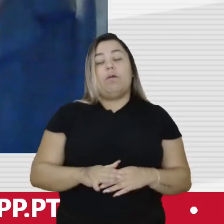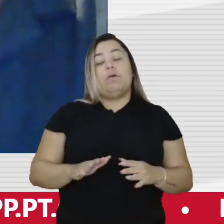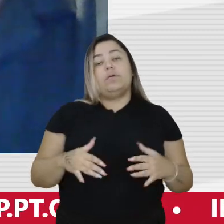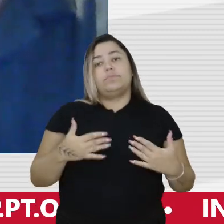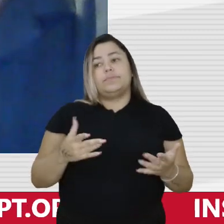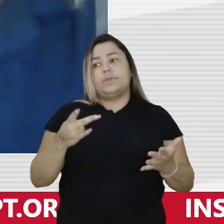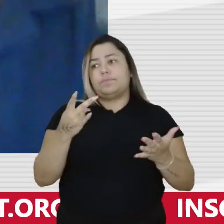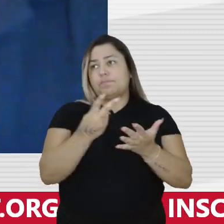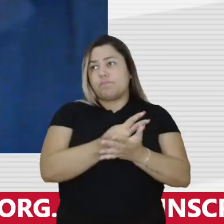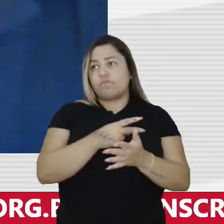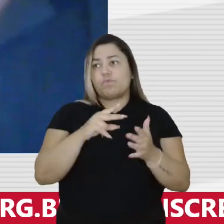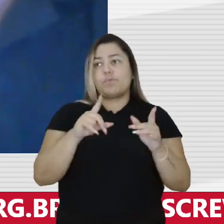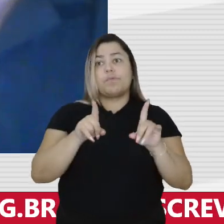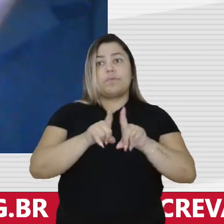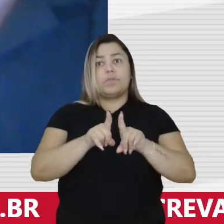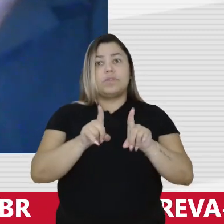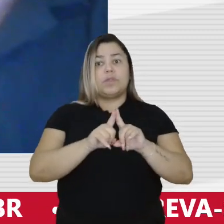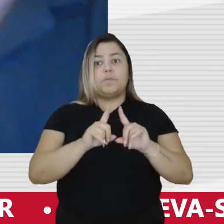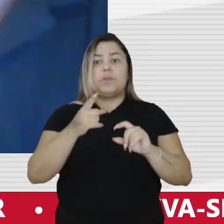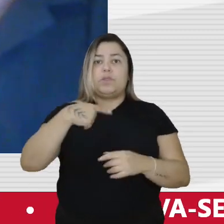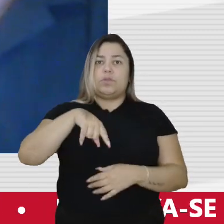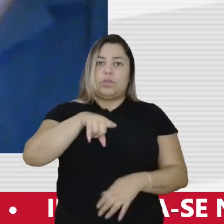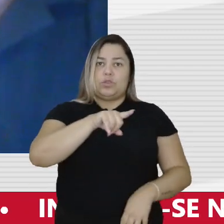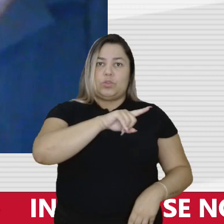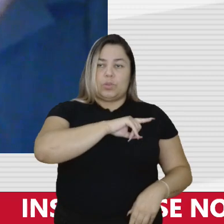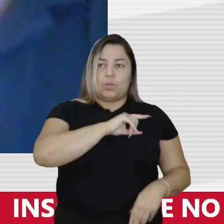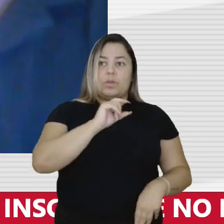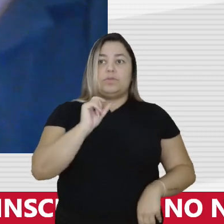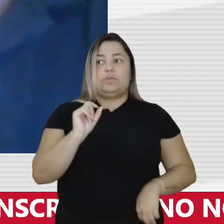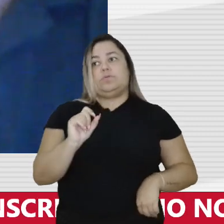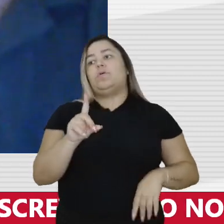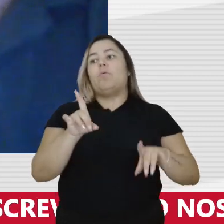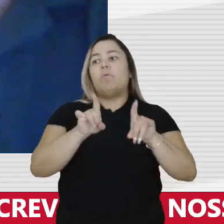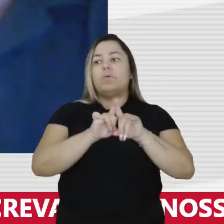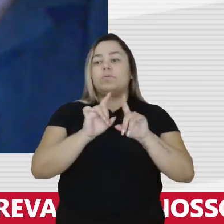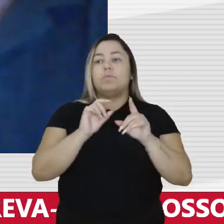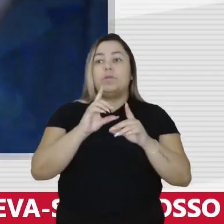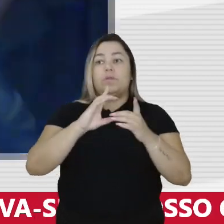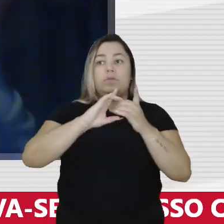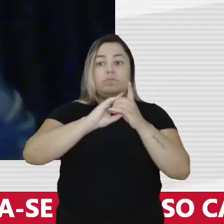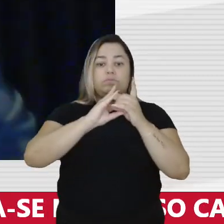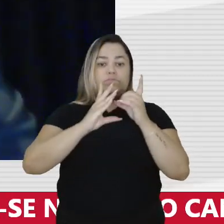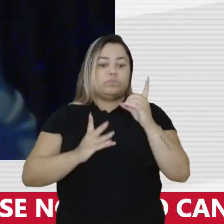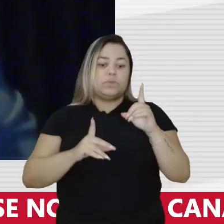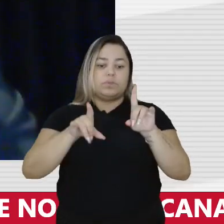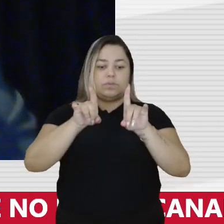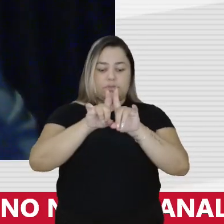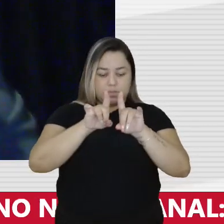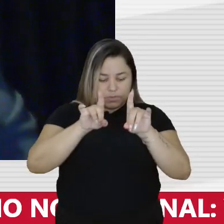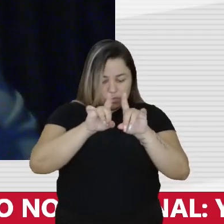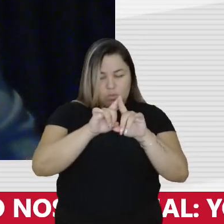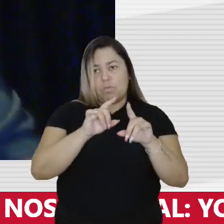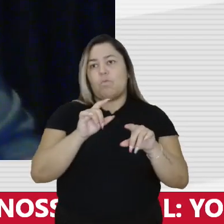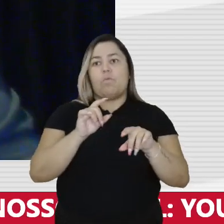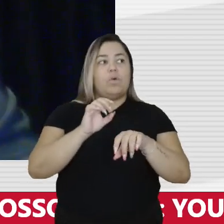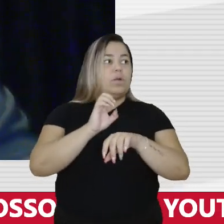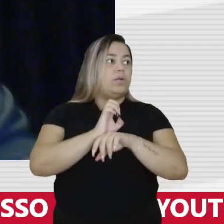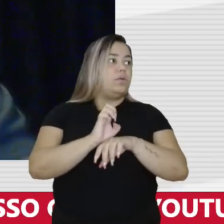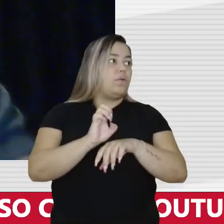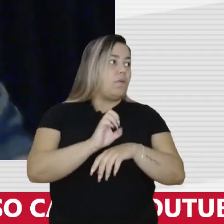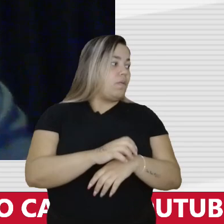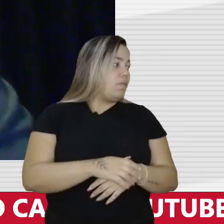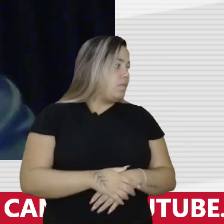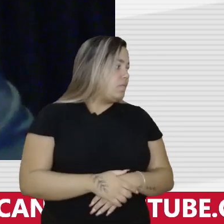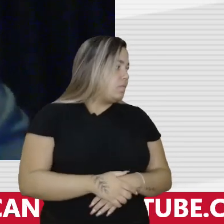que acontece é o seguinte evidente que nós só passaremos por uma democracia plena quando o estado brasileiro